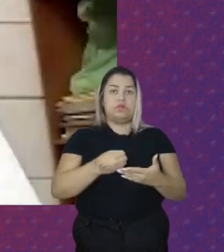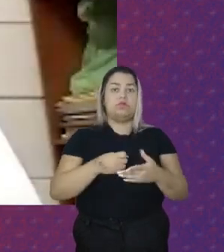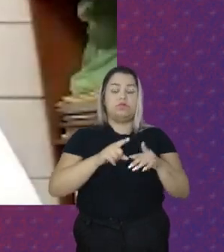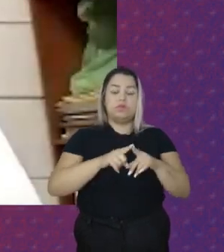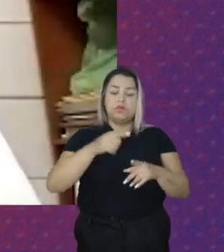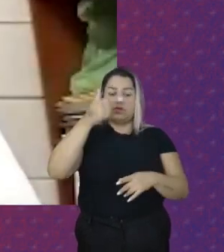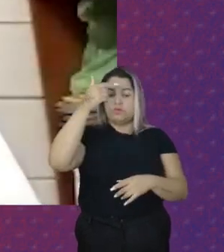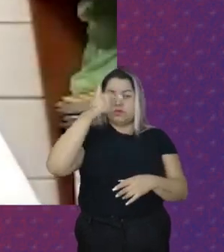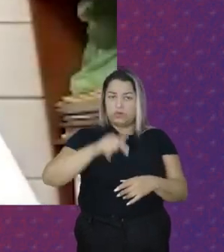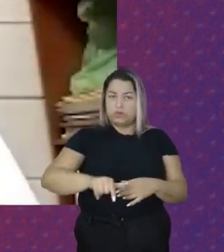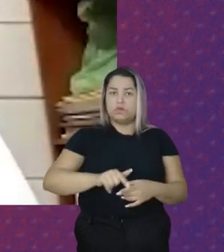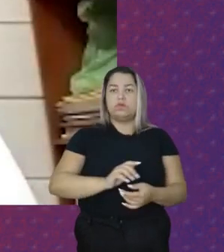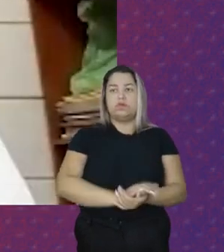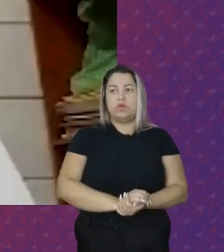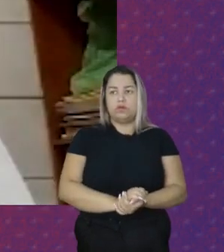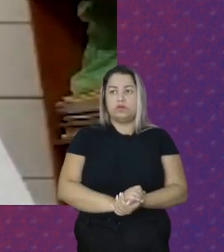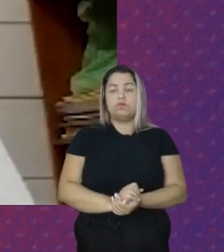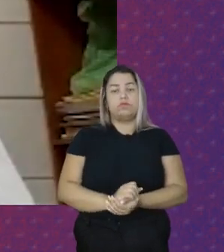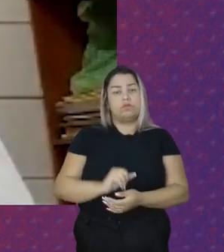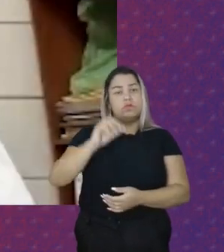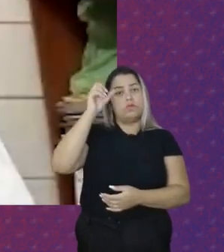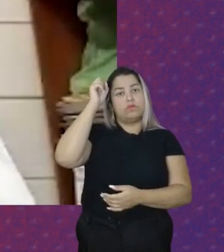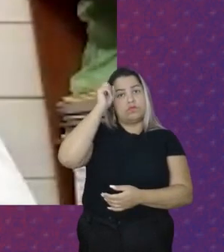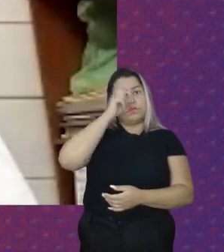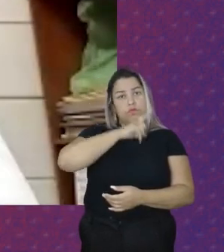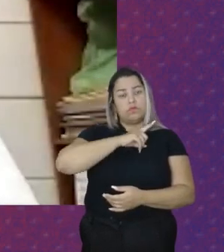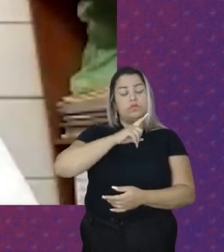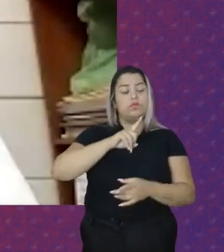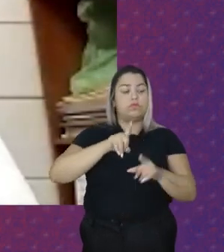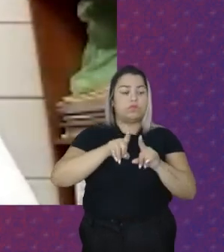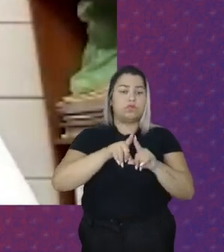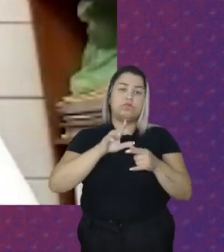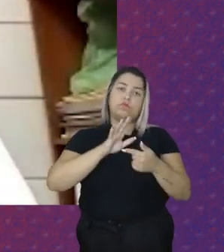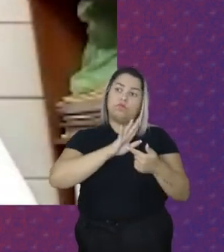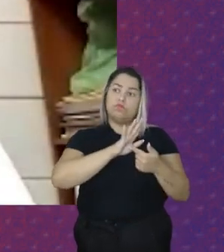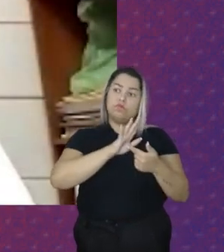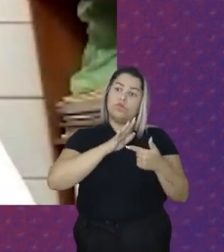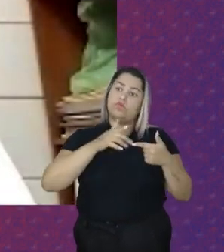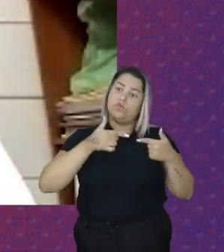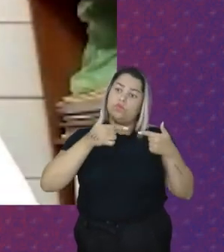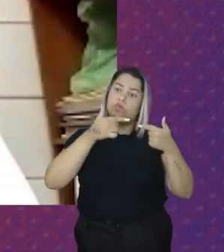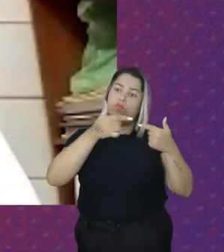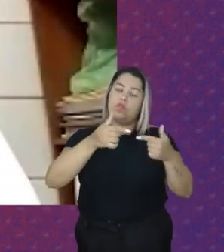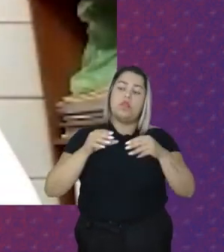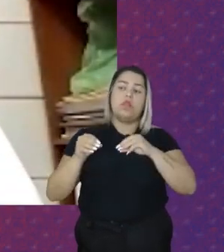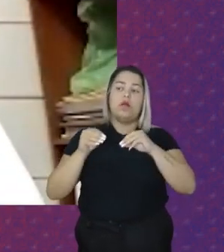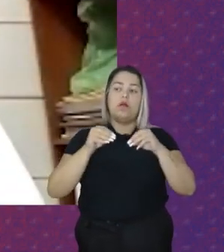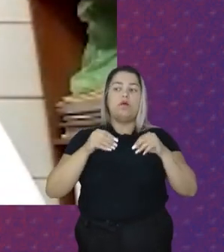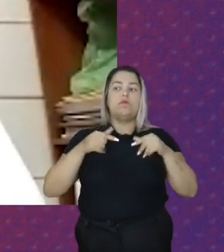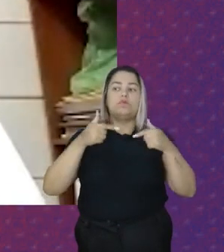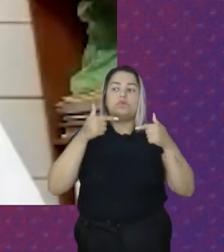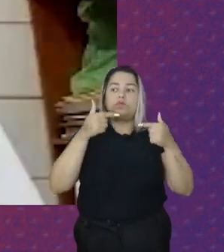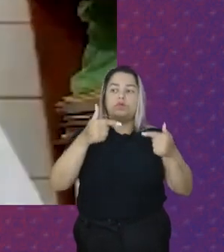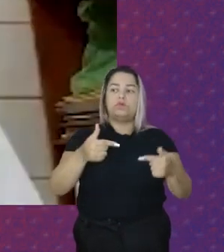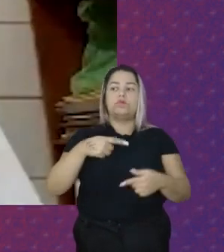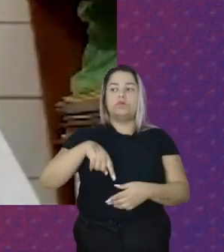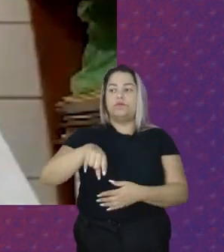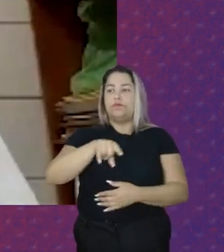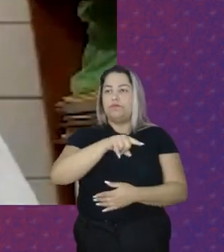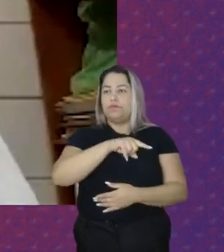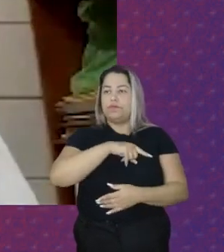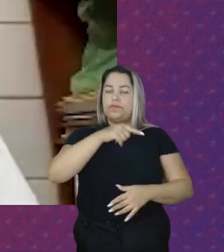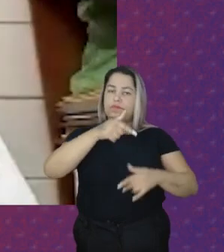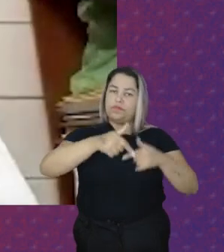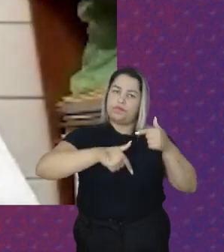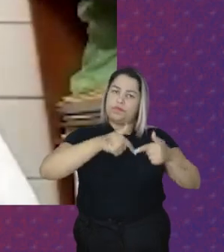conquistar E a gente Tem uma dificuldade Muito grande De trazer Essas companheiras Para a luta Porque Nós trabalhamos De uma forma